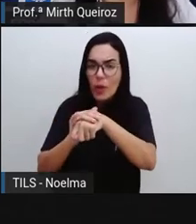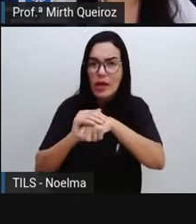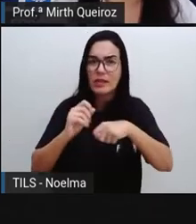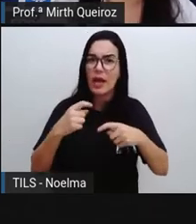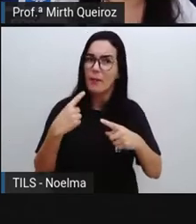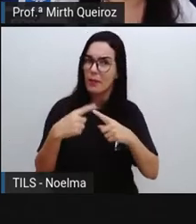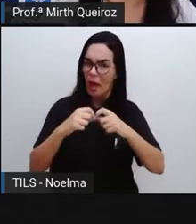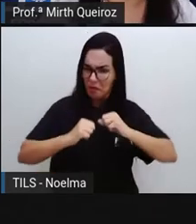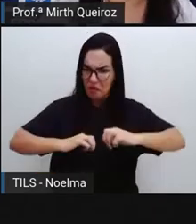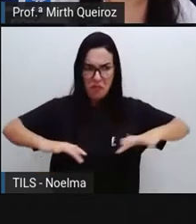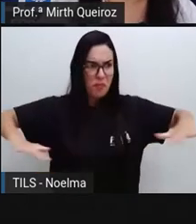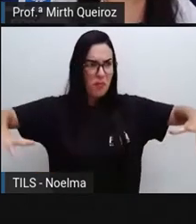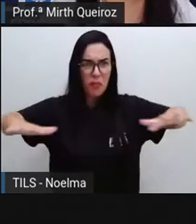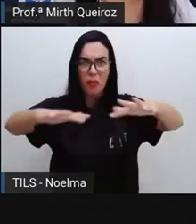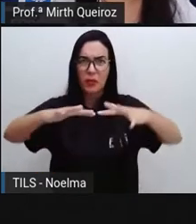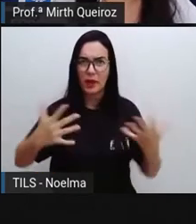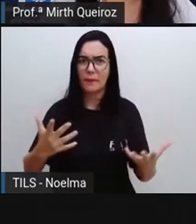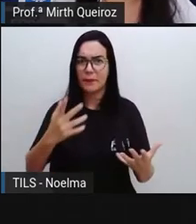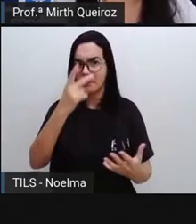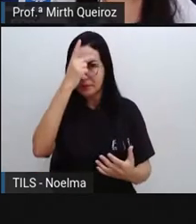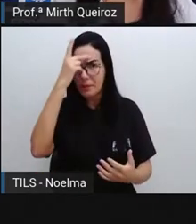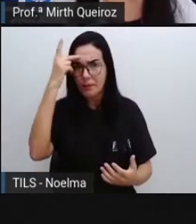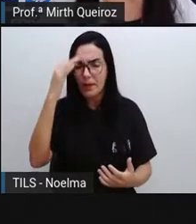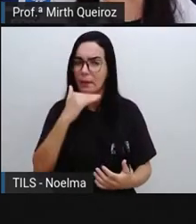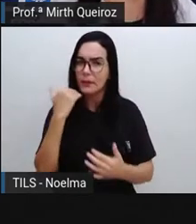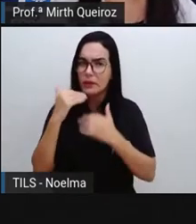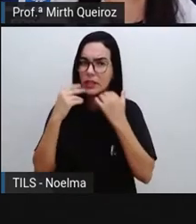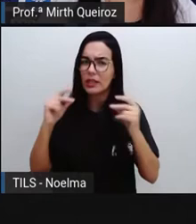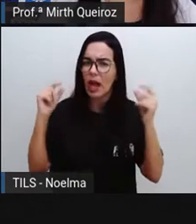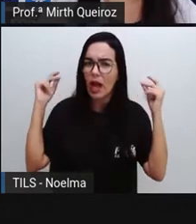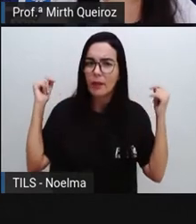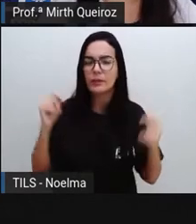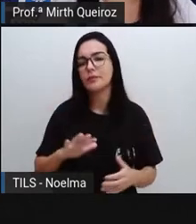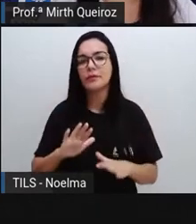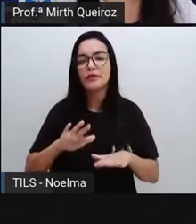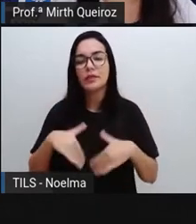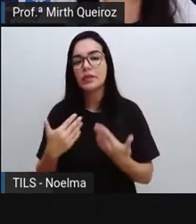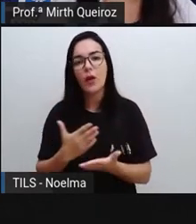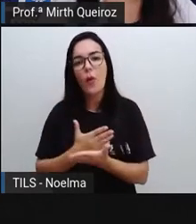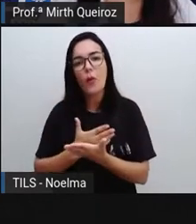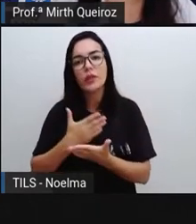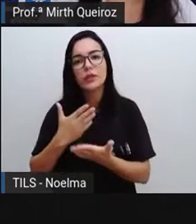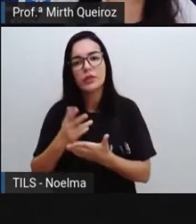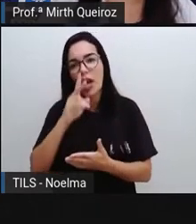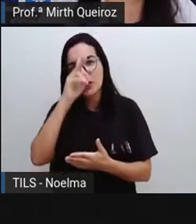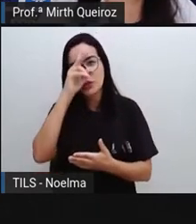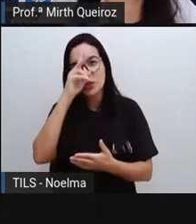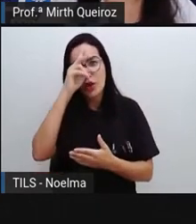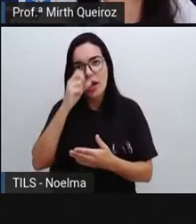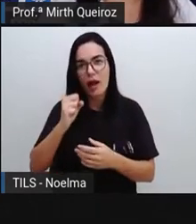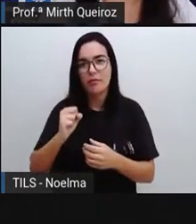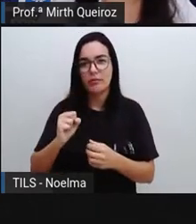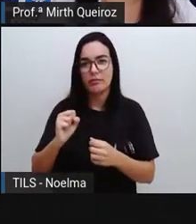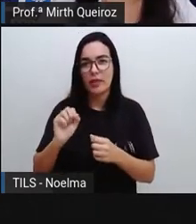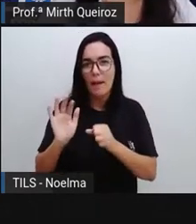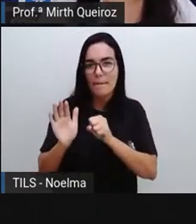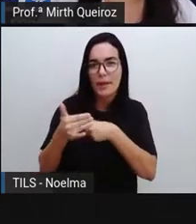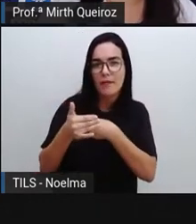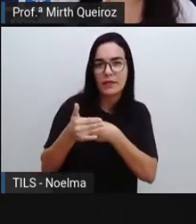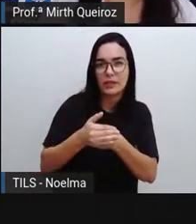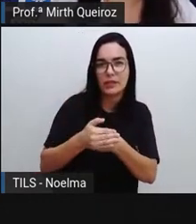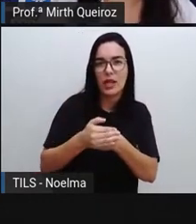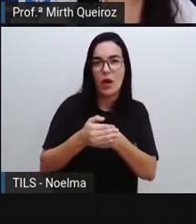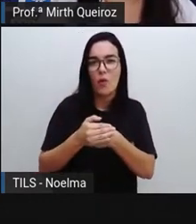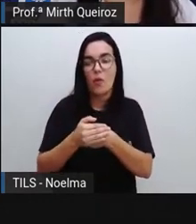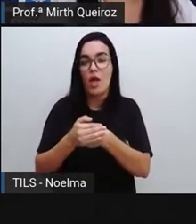a varíola, que vem dizimando aí populações. O início da história da imunização contra a varíola, ela remete